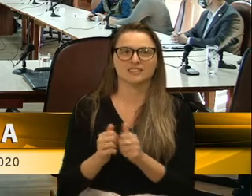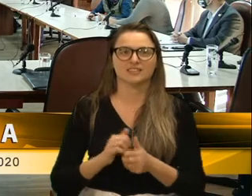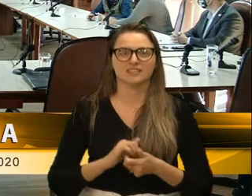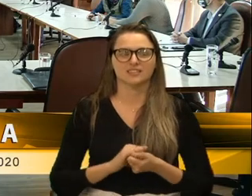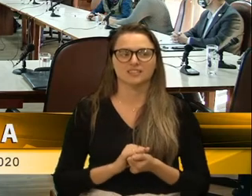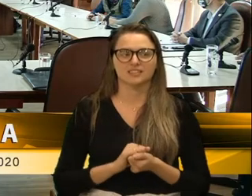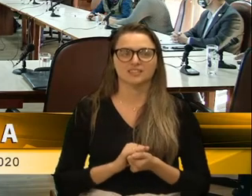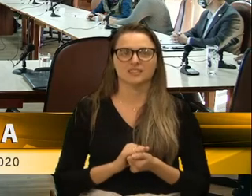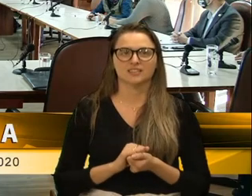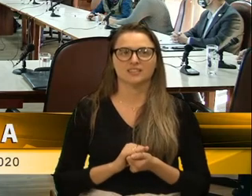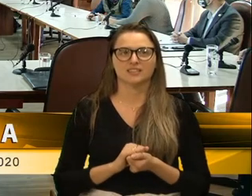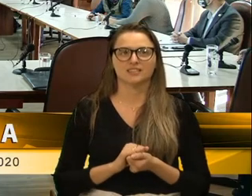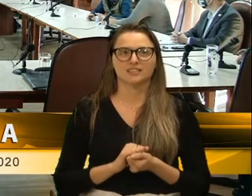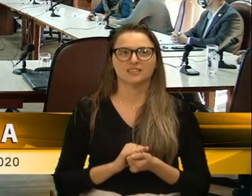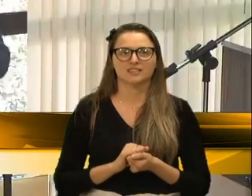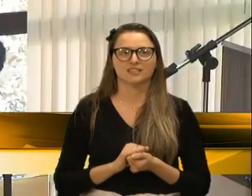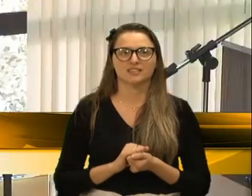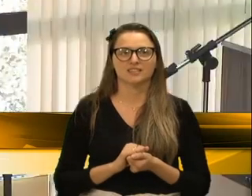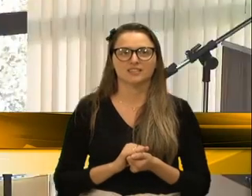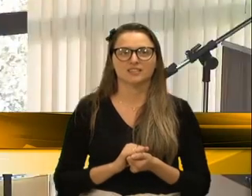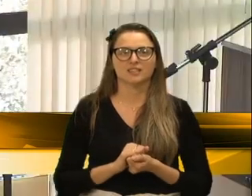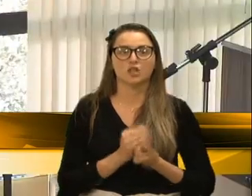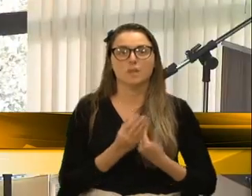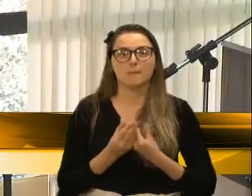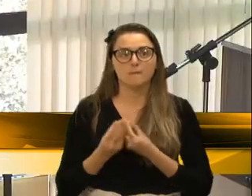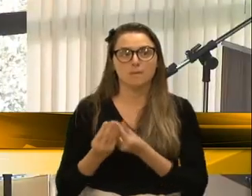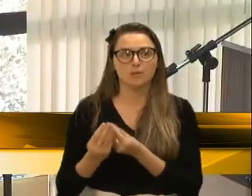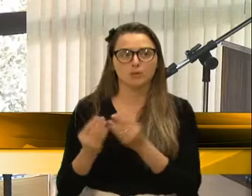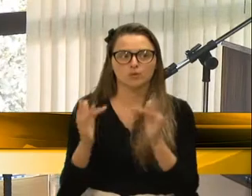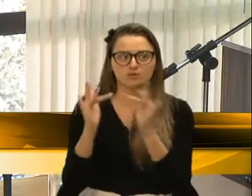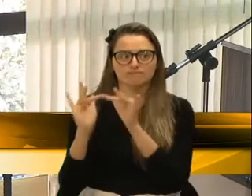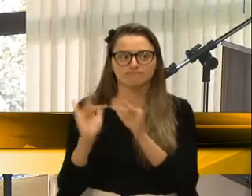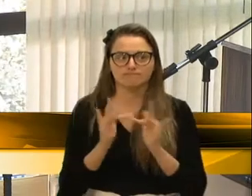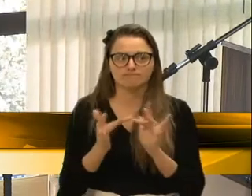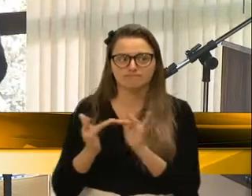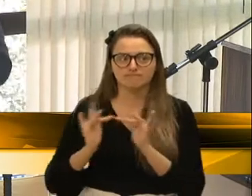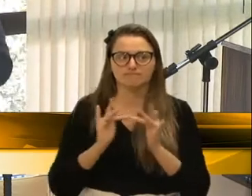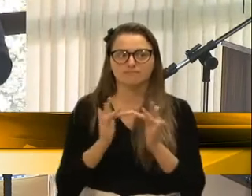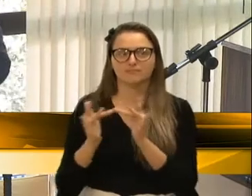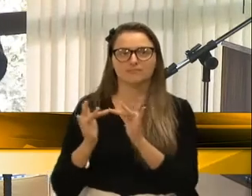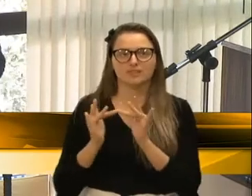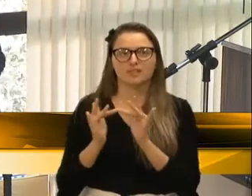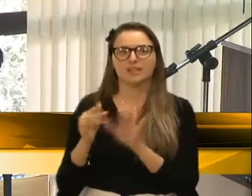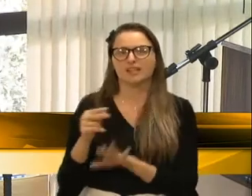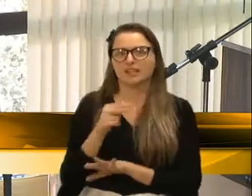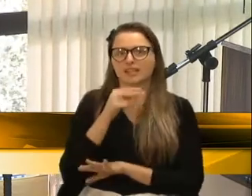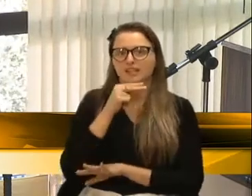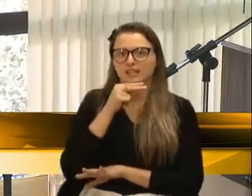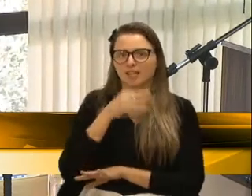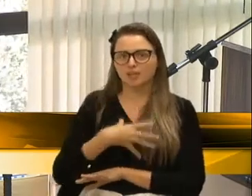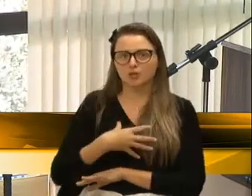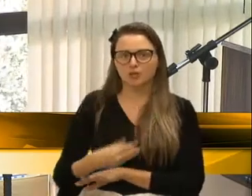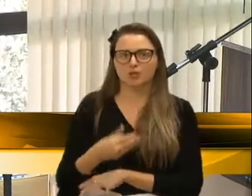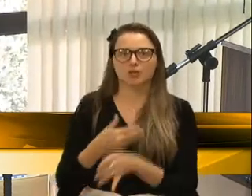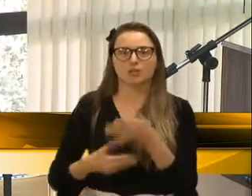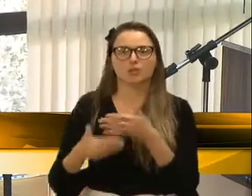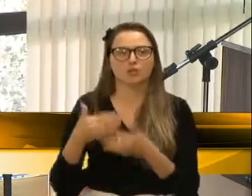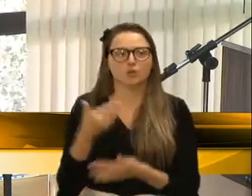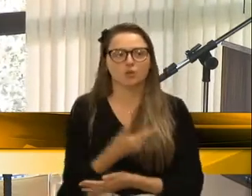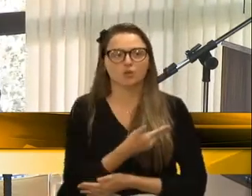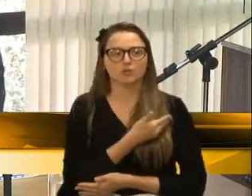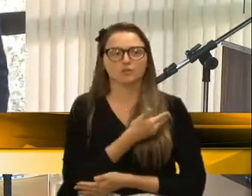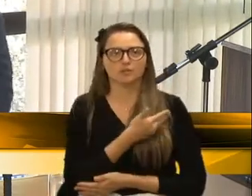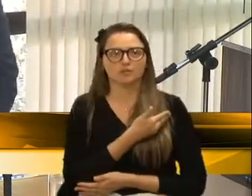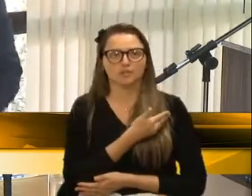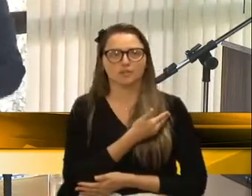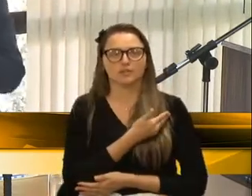pai de família, muito ligado aos filhos, aos netos, aos amigos. Um amante